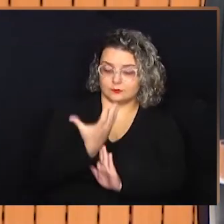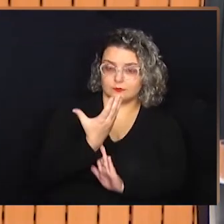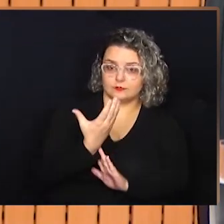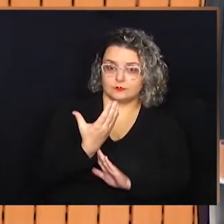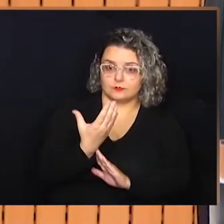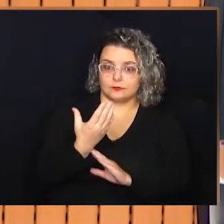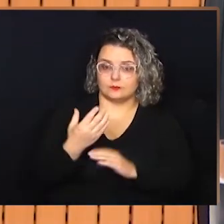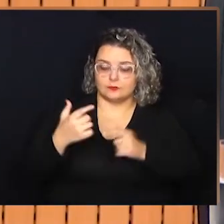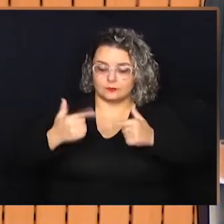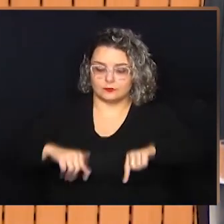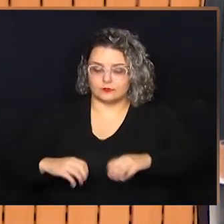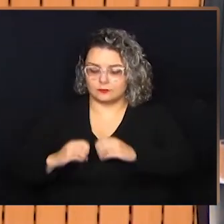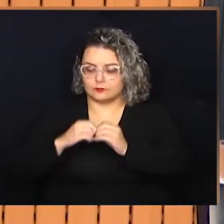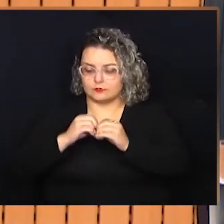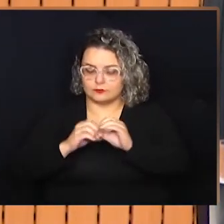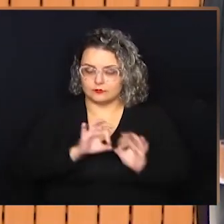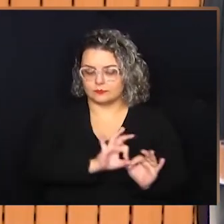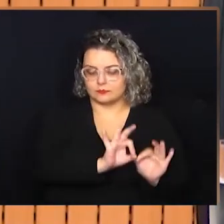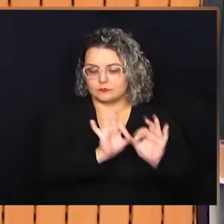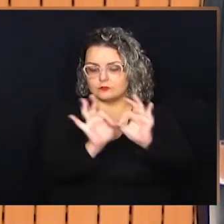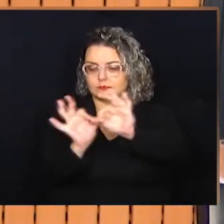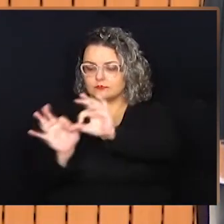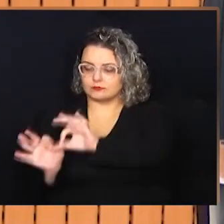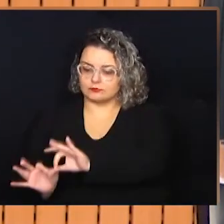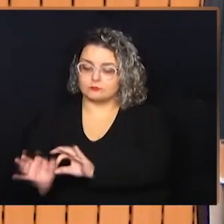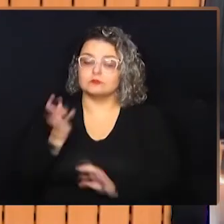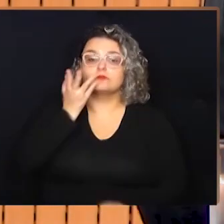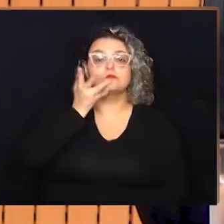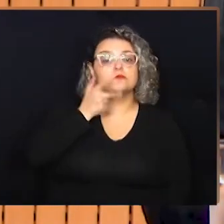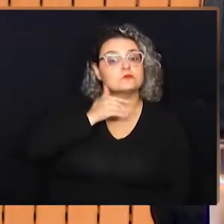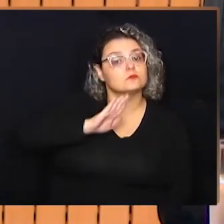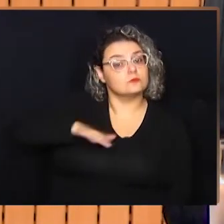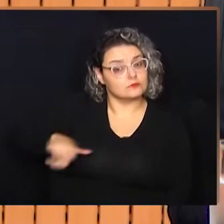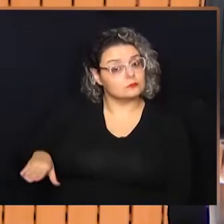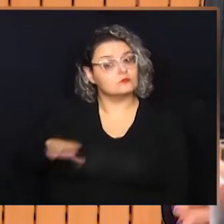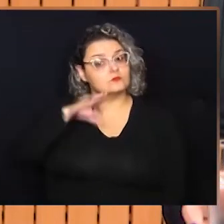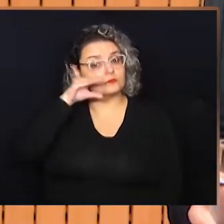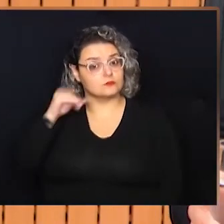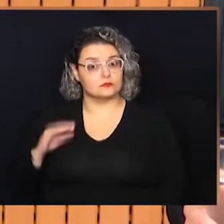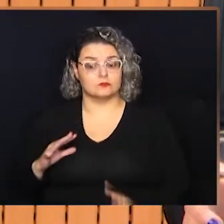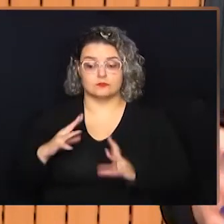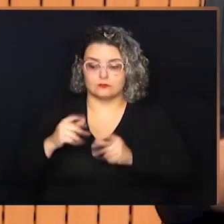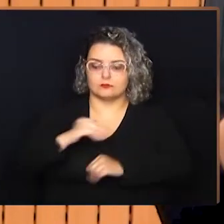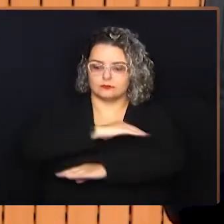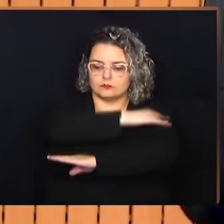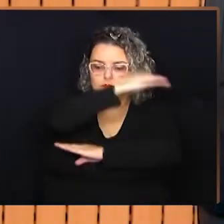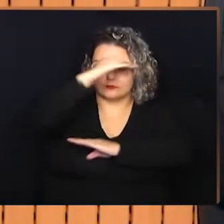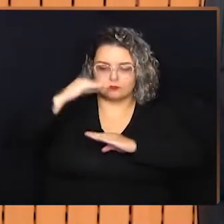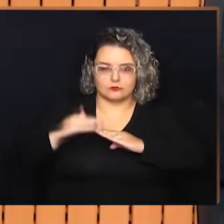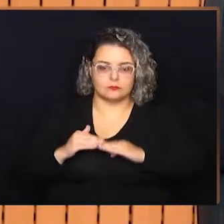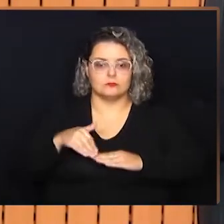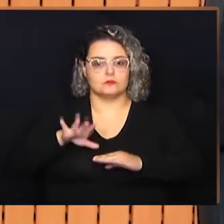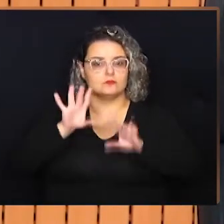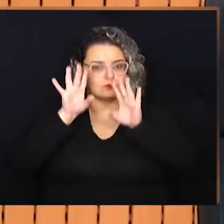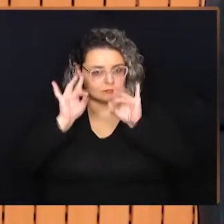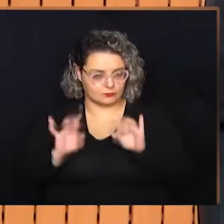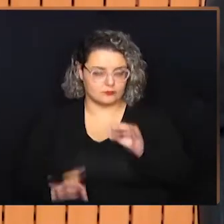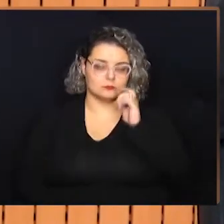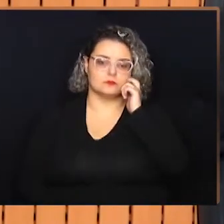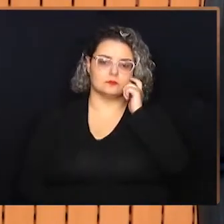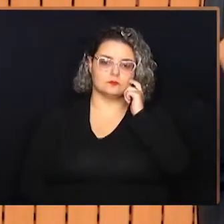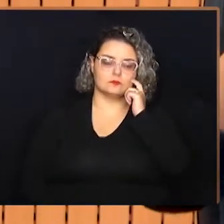que cria o Observatório de Proteção Integral à Infância e Adolescência no município de Campinas e da outras